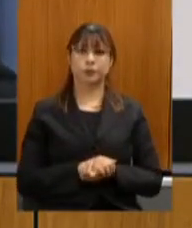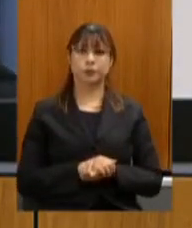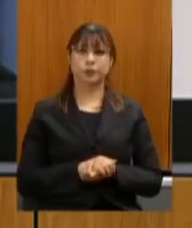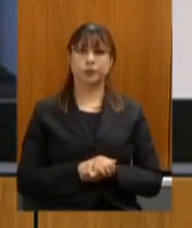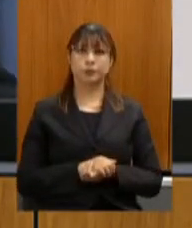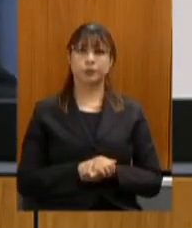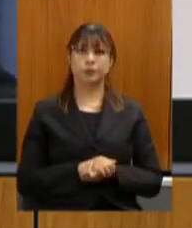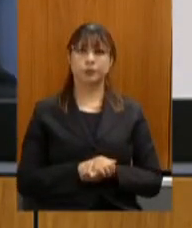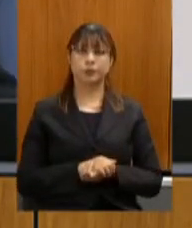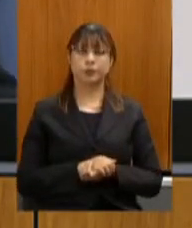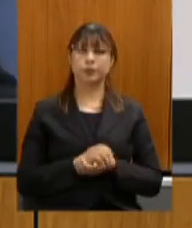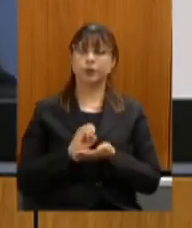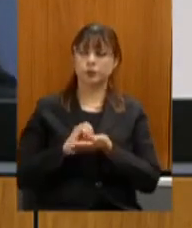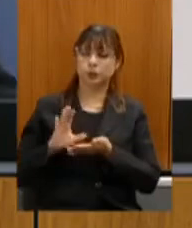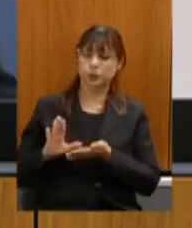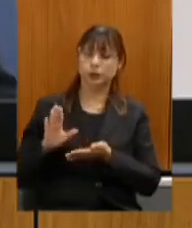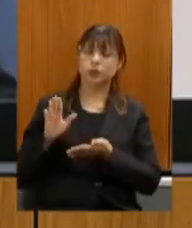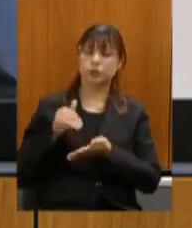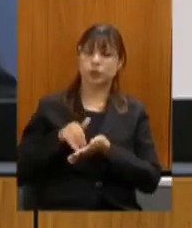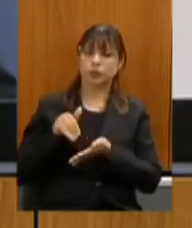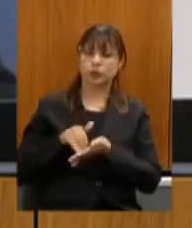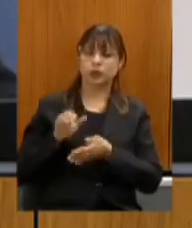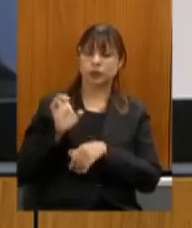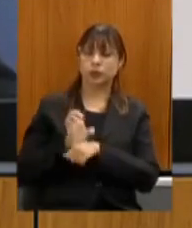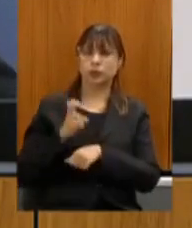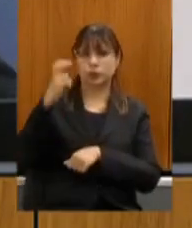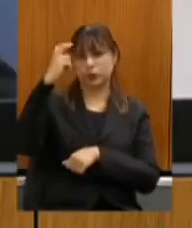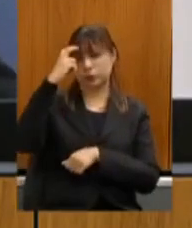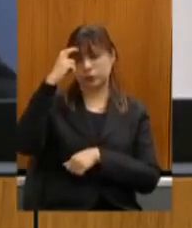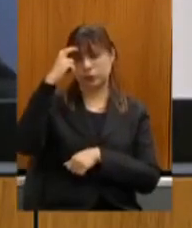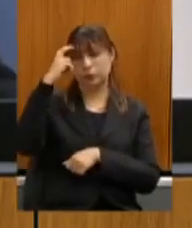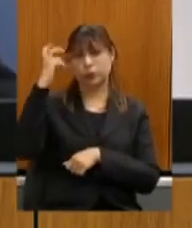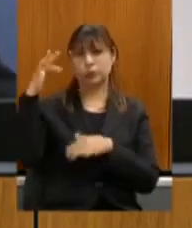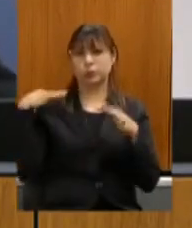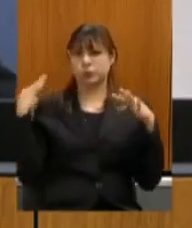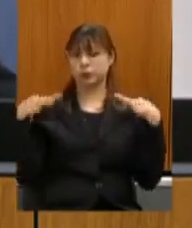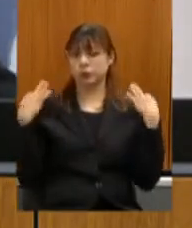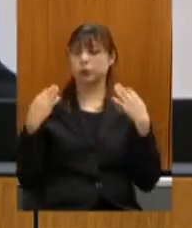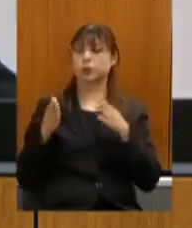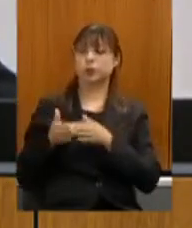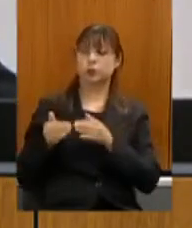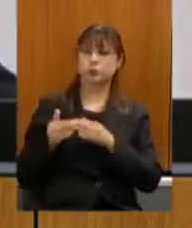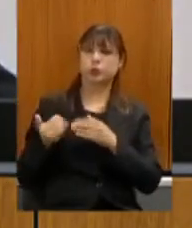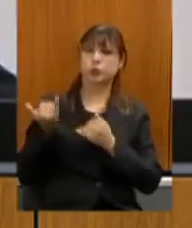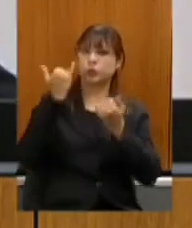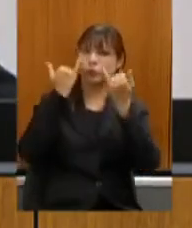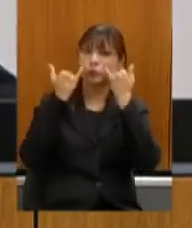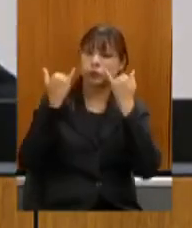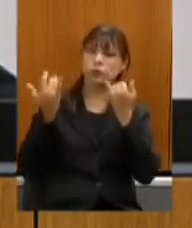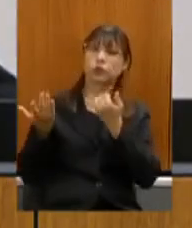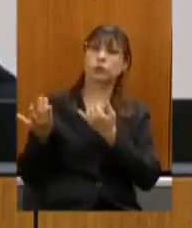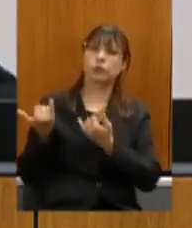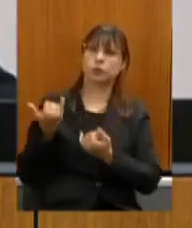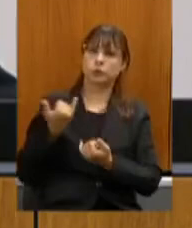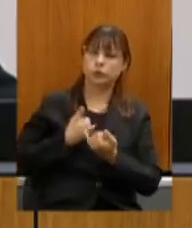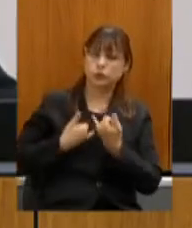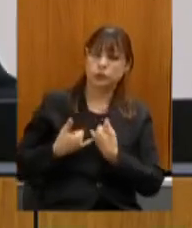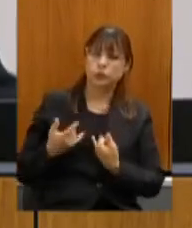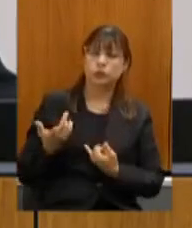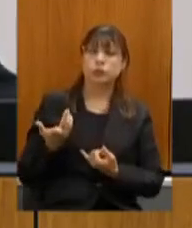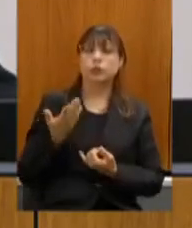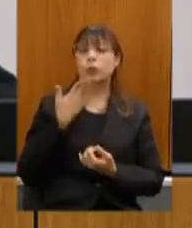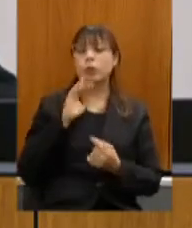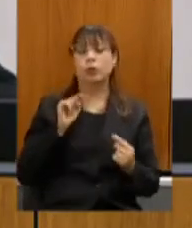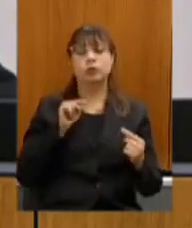que seja encaminhado ao secretário de estado de cultura e turismo pedido informações sobre a situação da execução das metas